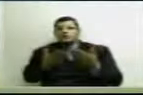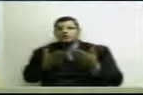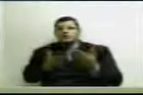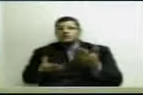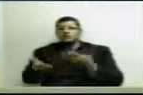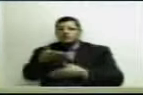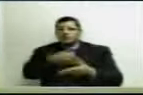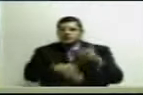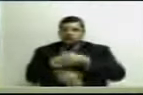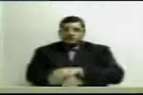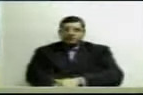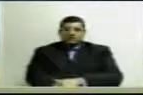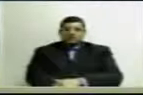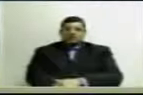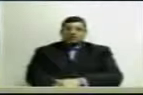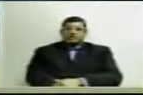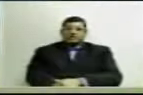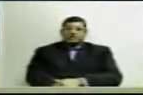abril de 2013,